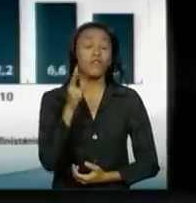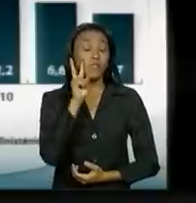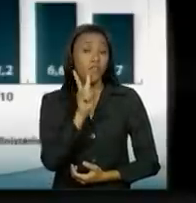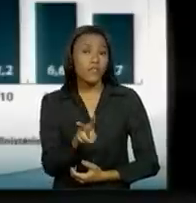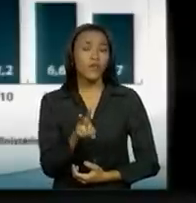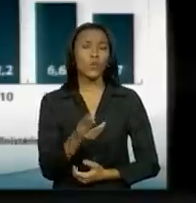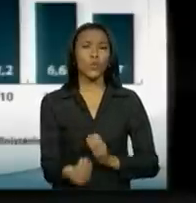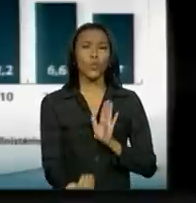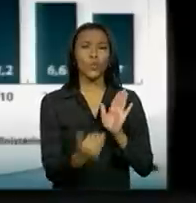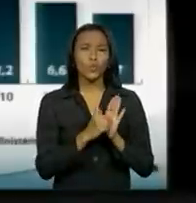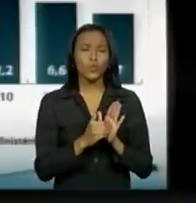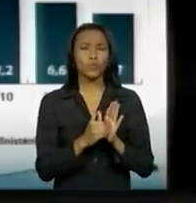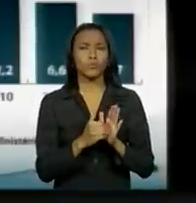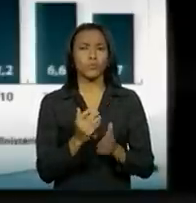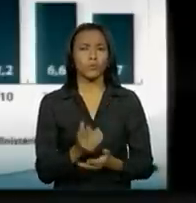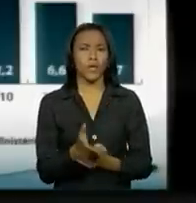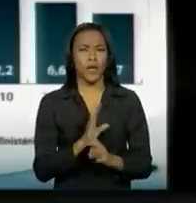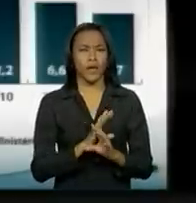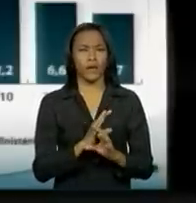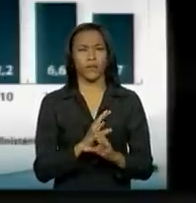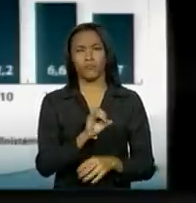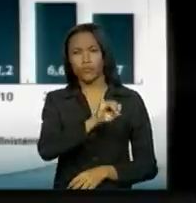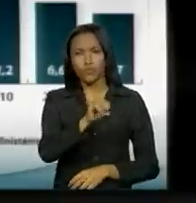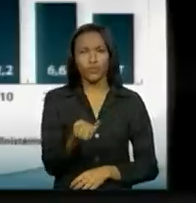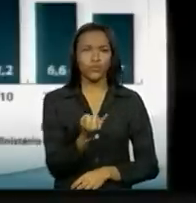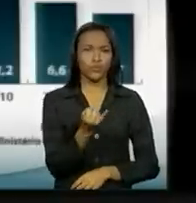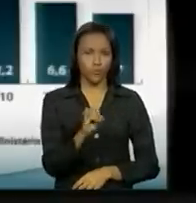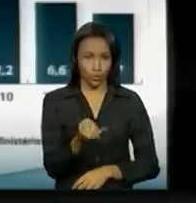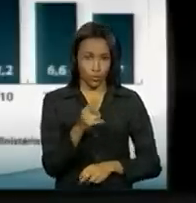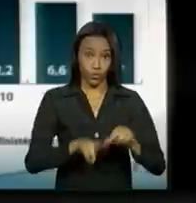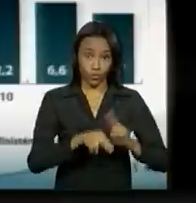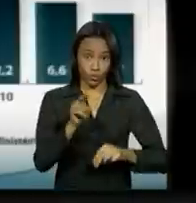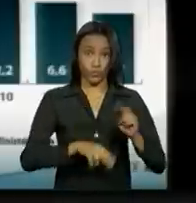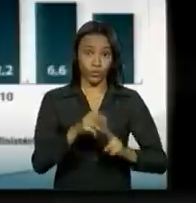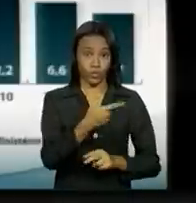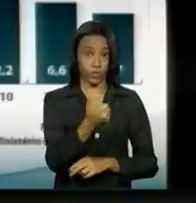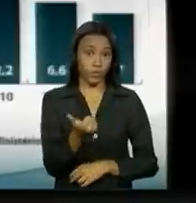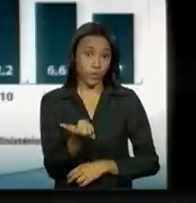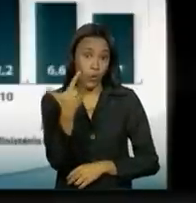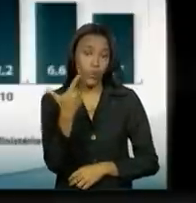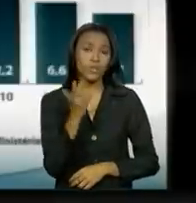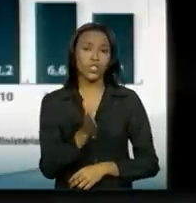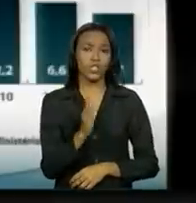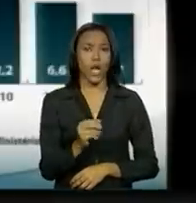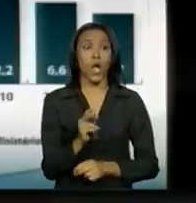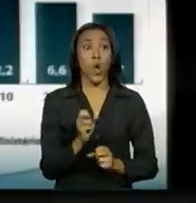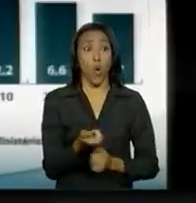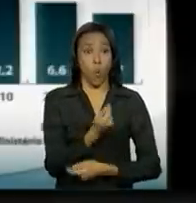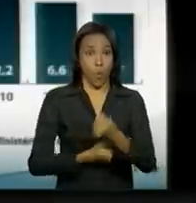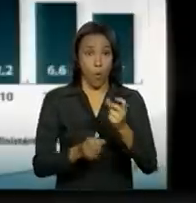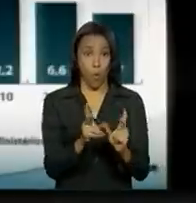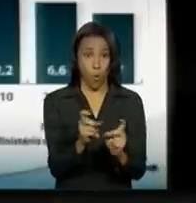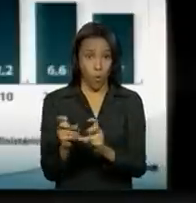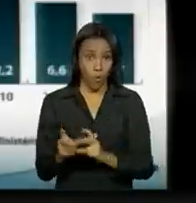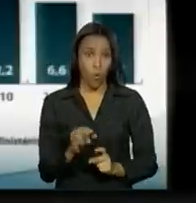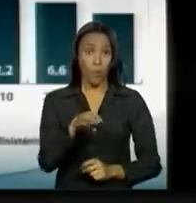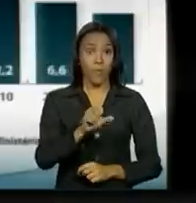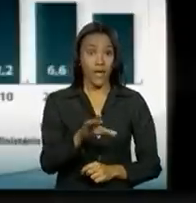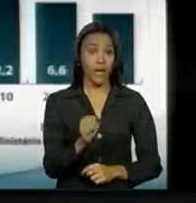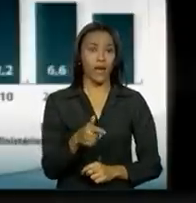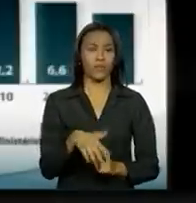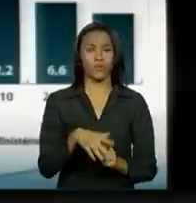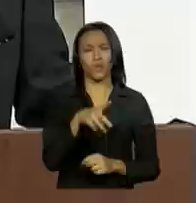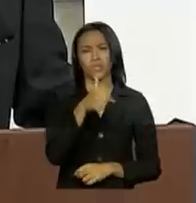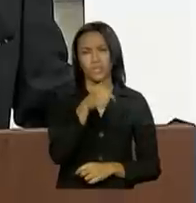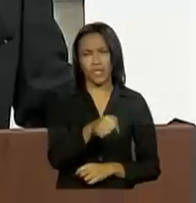dado que nós temos é de junho de 2012, o mercado cresceu 5,7%.